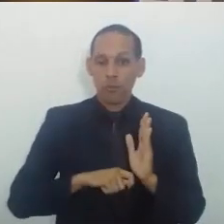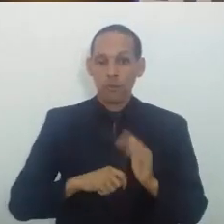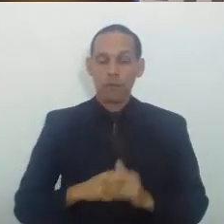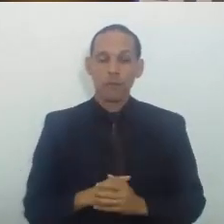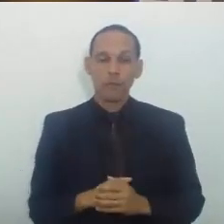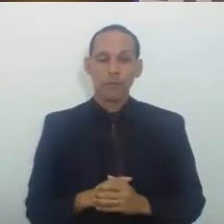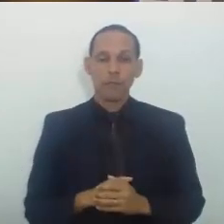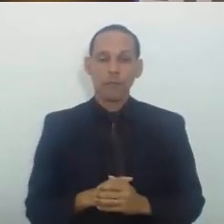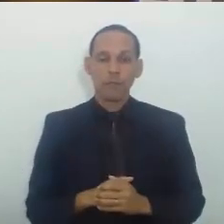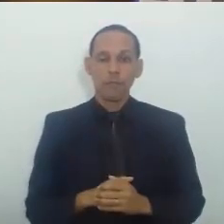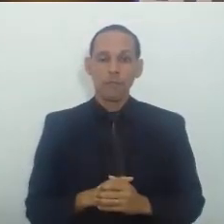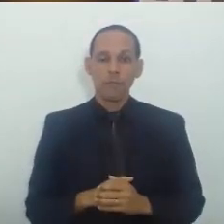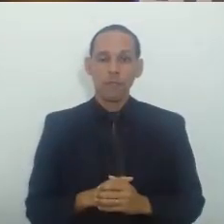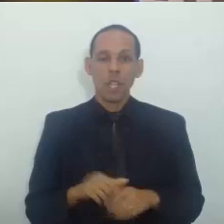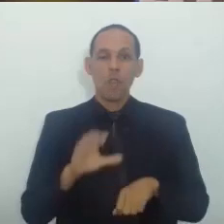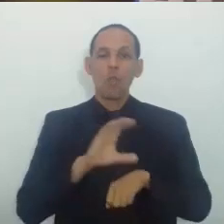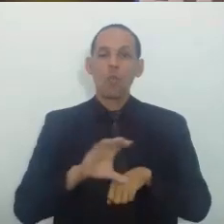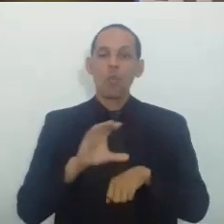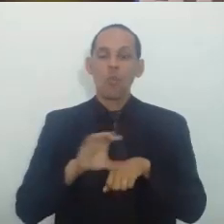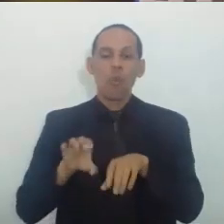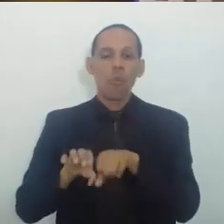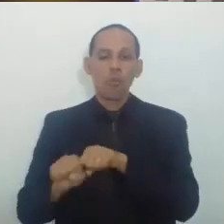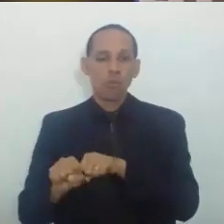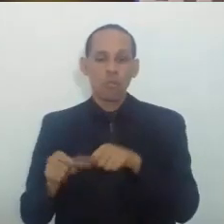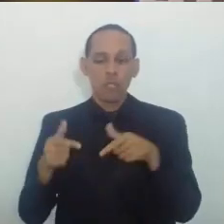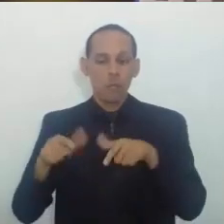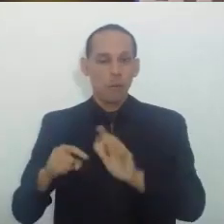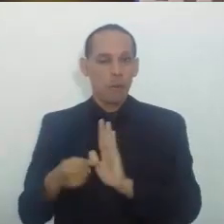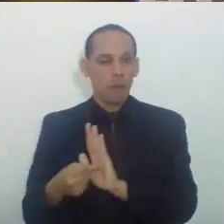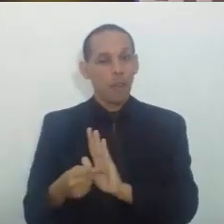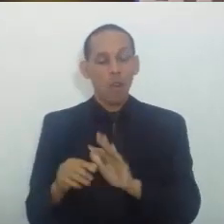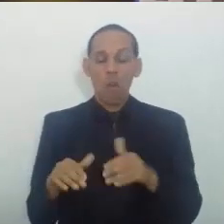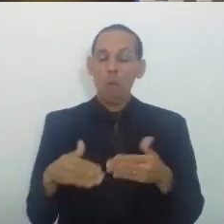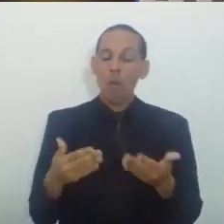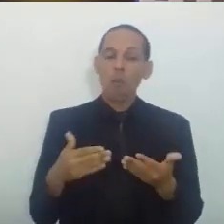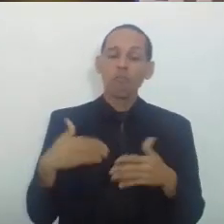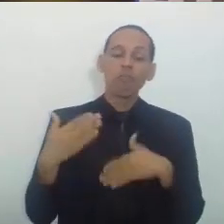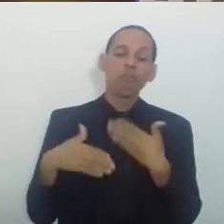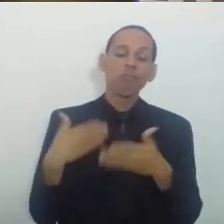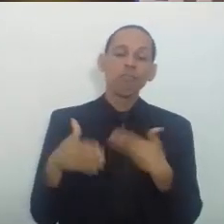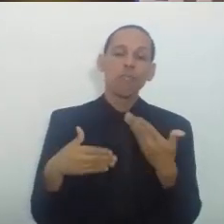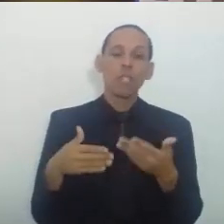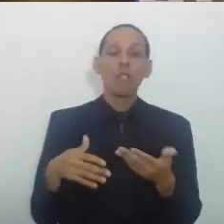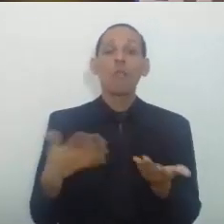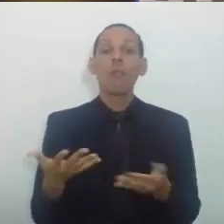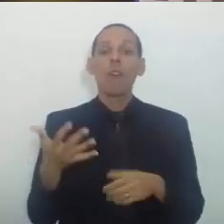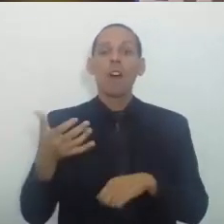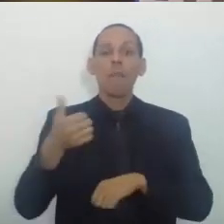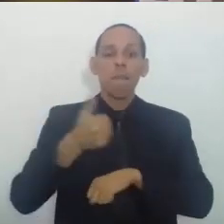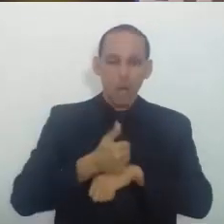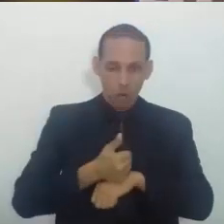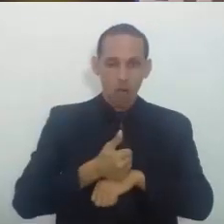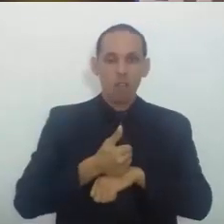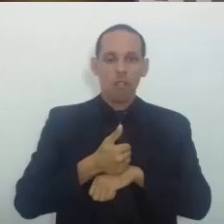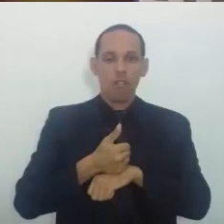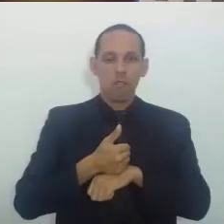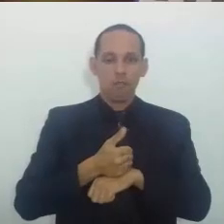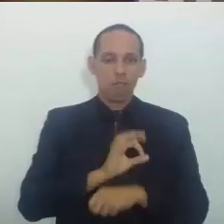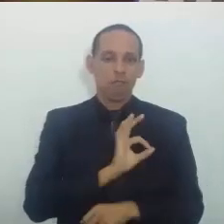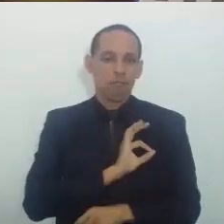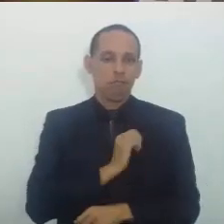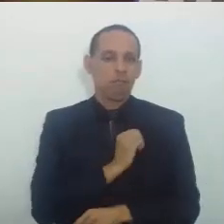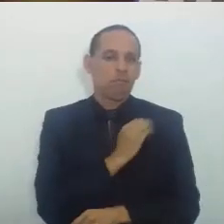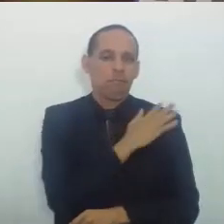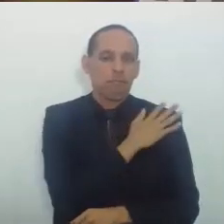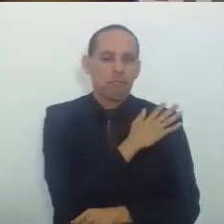Do curso de formação Ou se no momento Vamos dizer assim Da posse como policial militar Alguns entendem